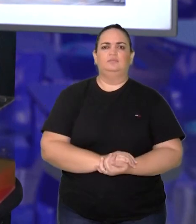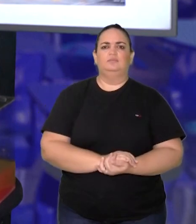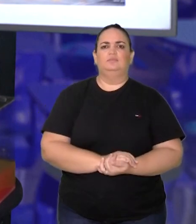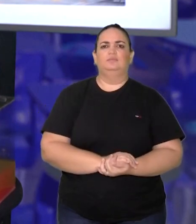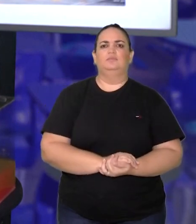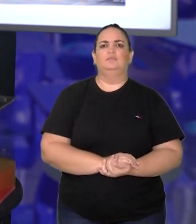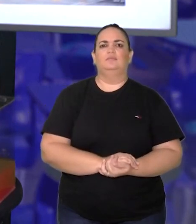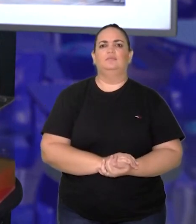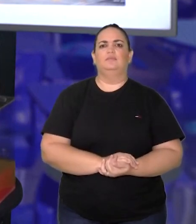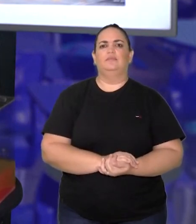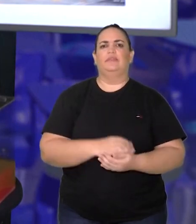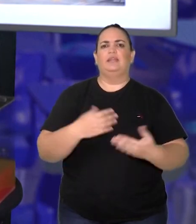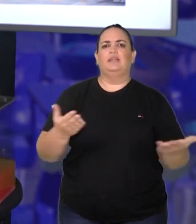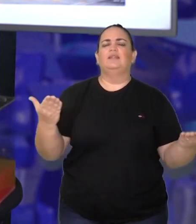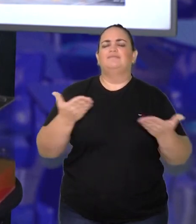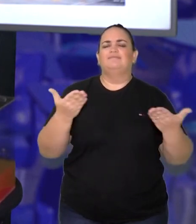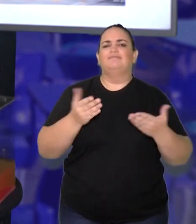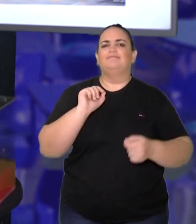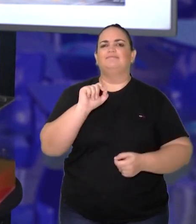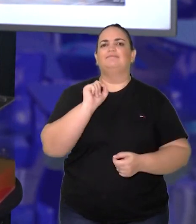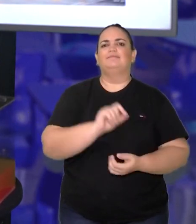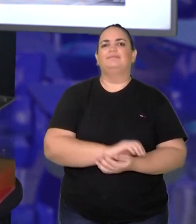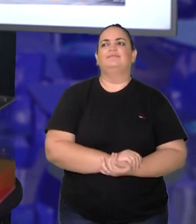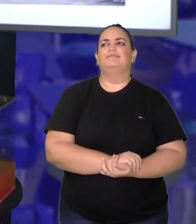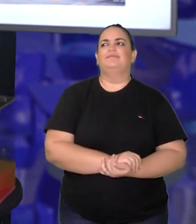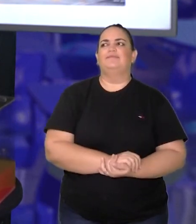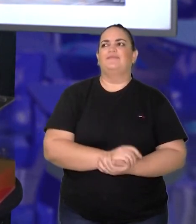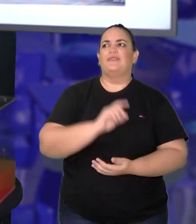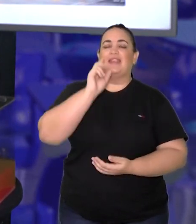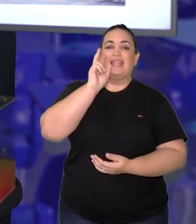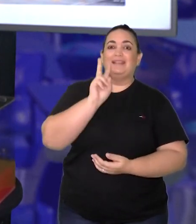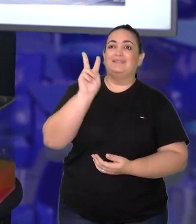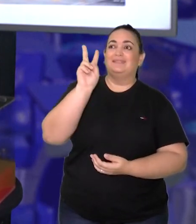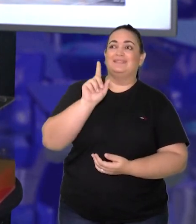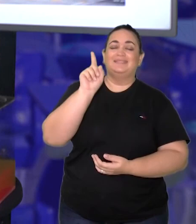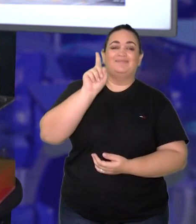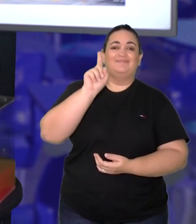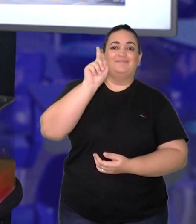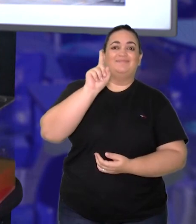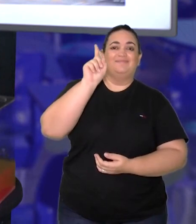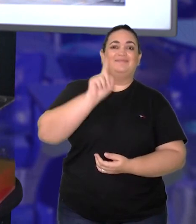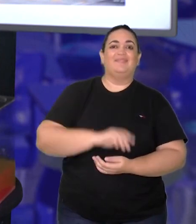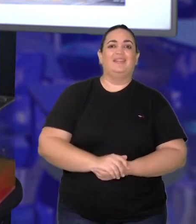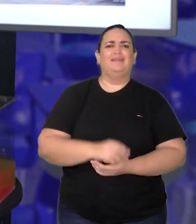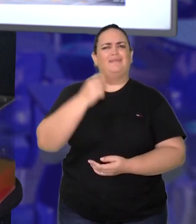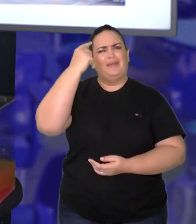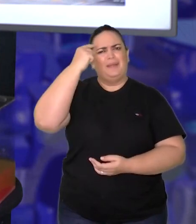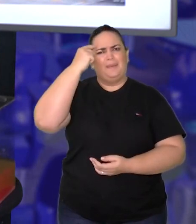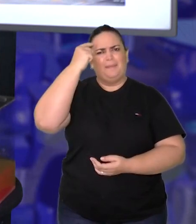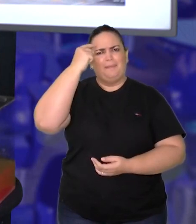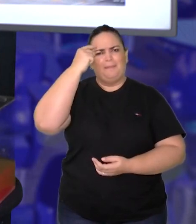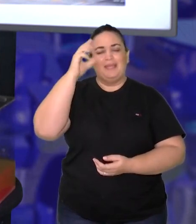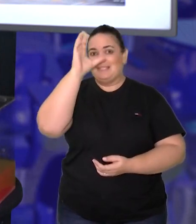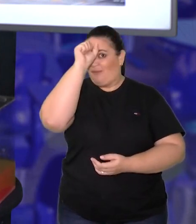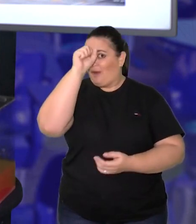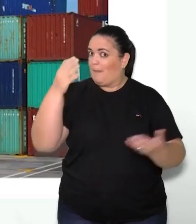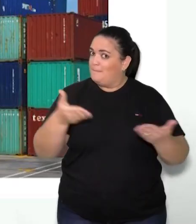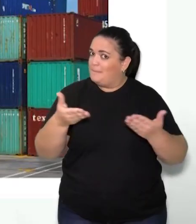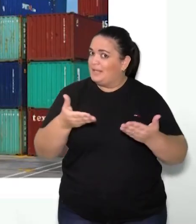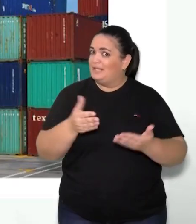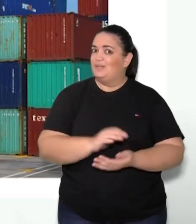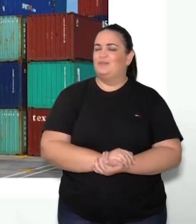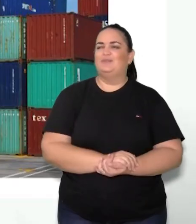E agora, a gente deixa essa situação para vocês tentarem colocar em prática o que aprenderam hoje, tá?